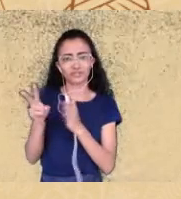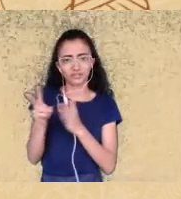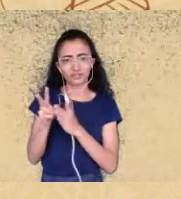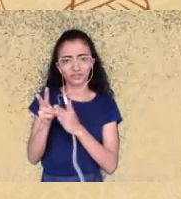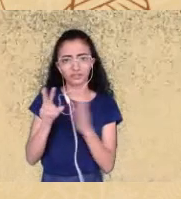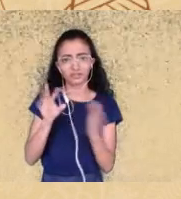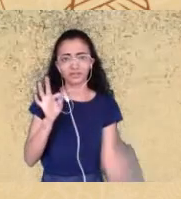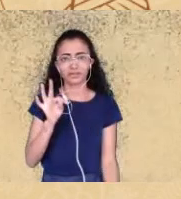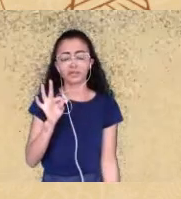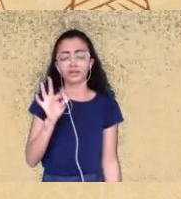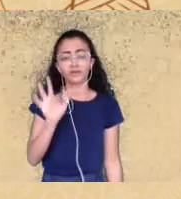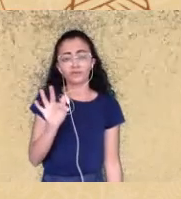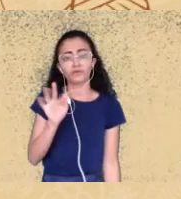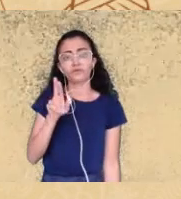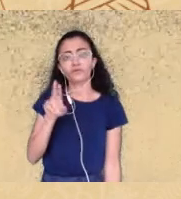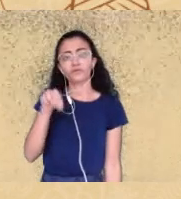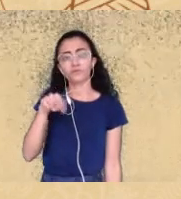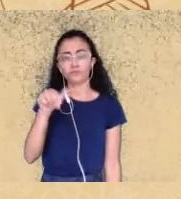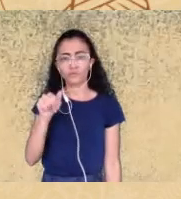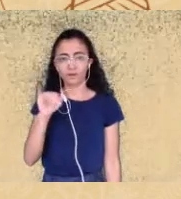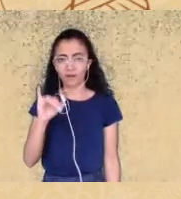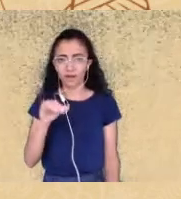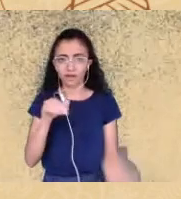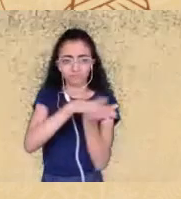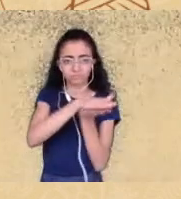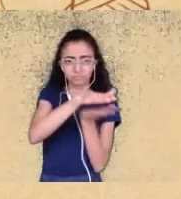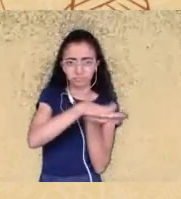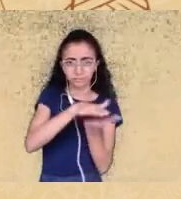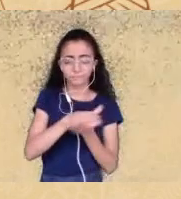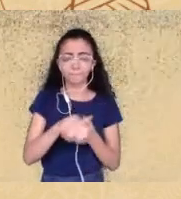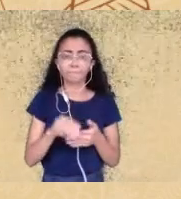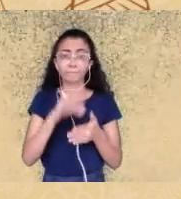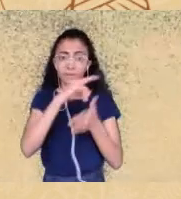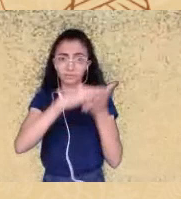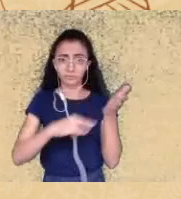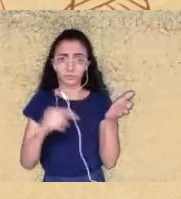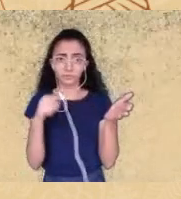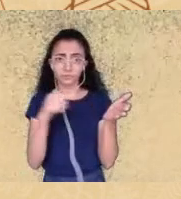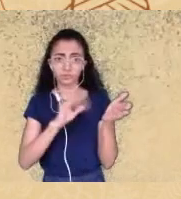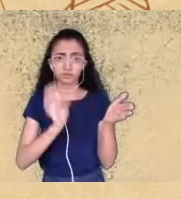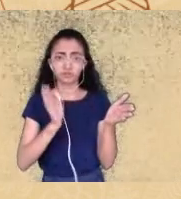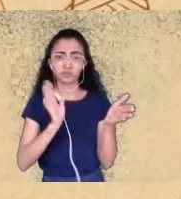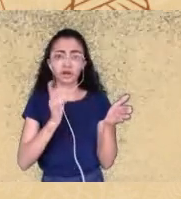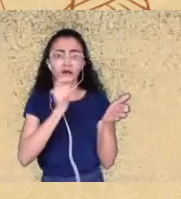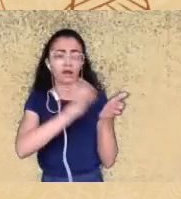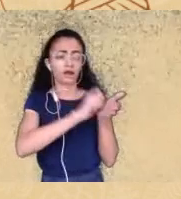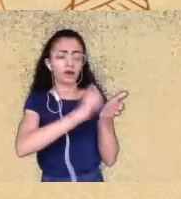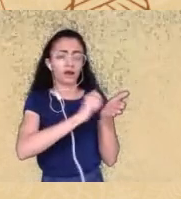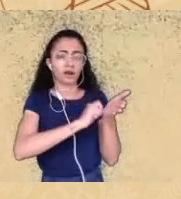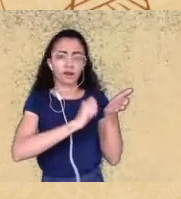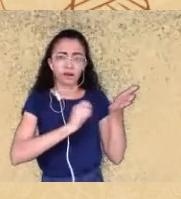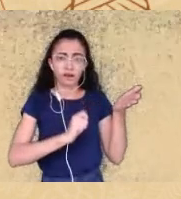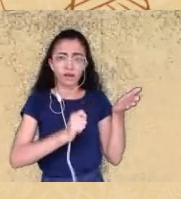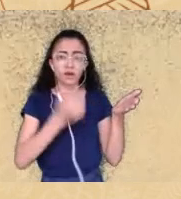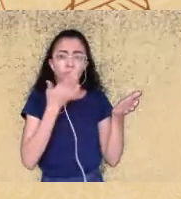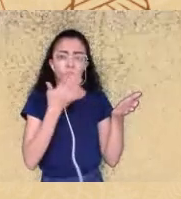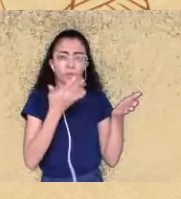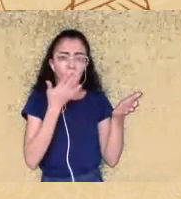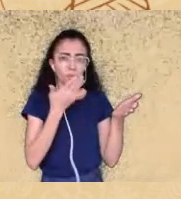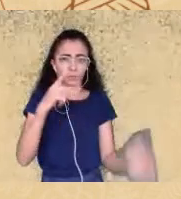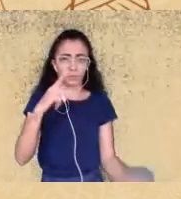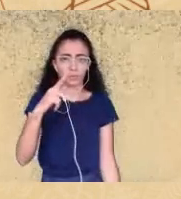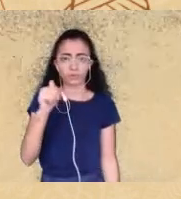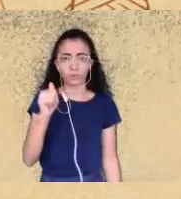oficial que nós temos e o próprio RANI já vem pré-preenchido com a cor parda então